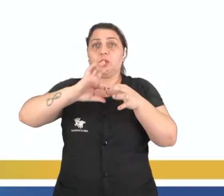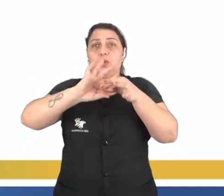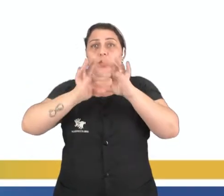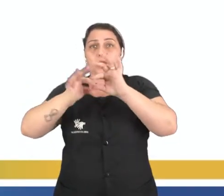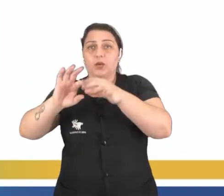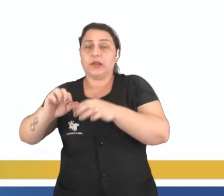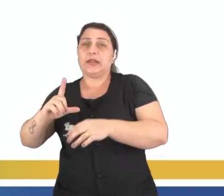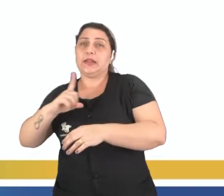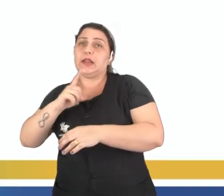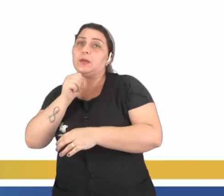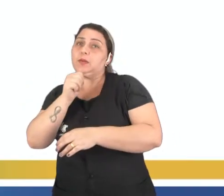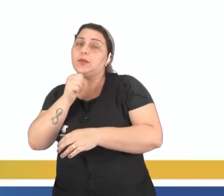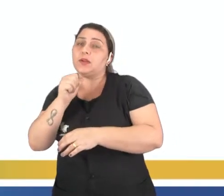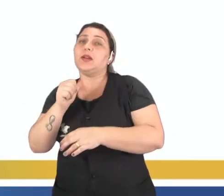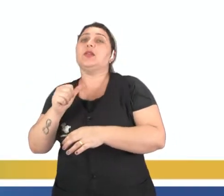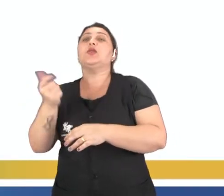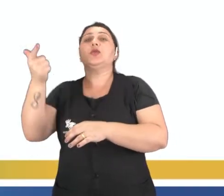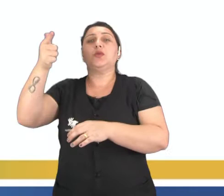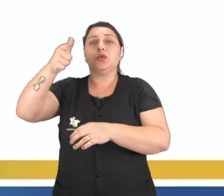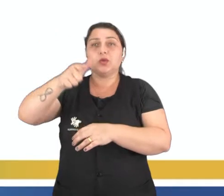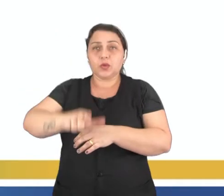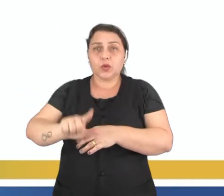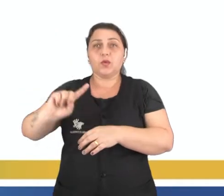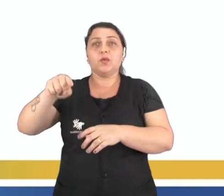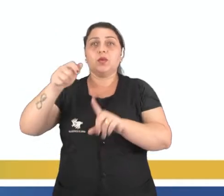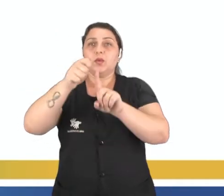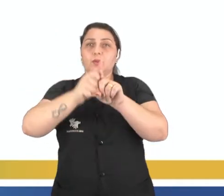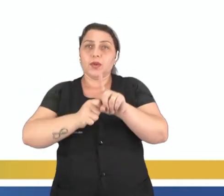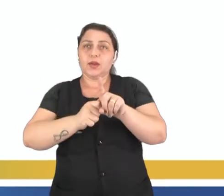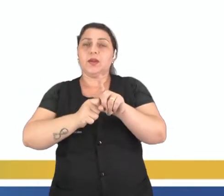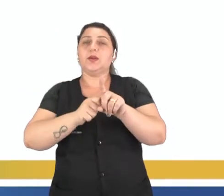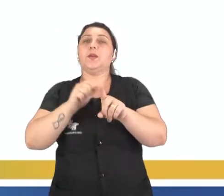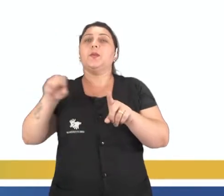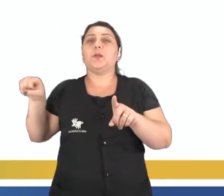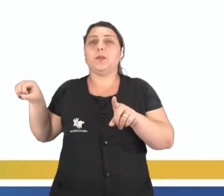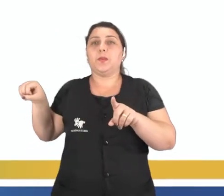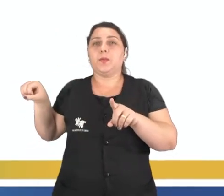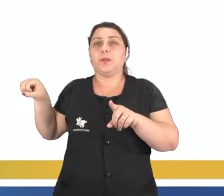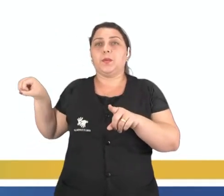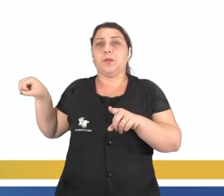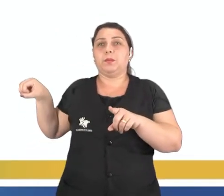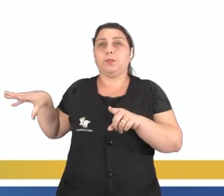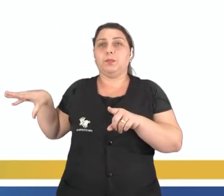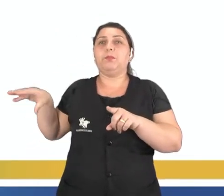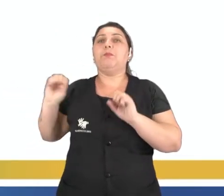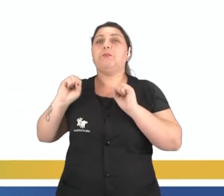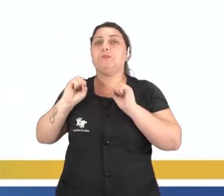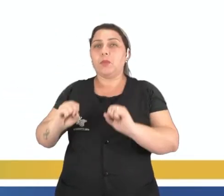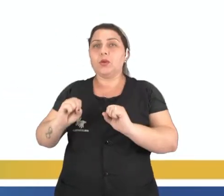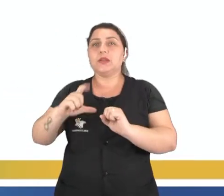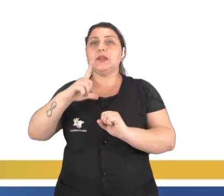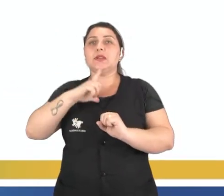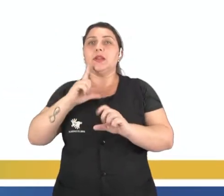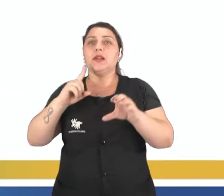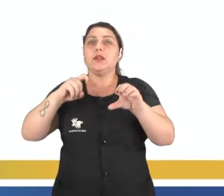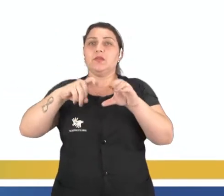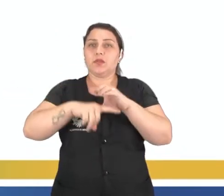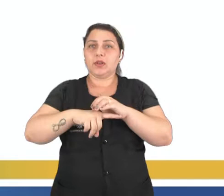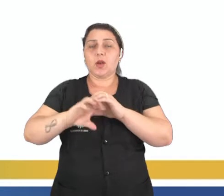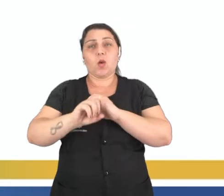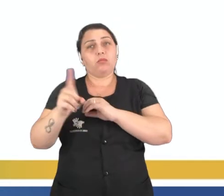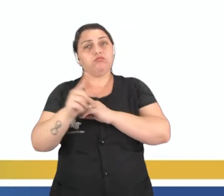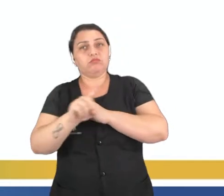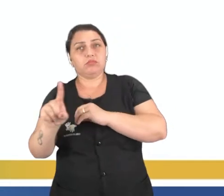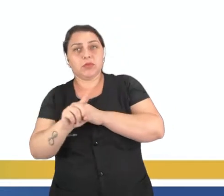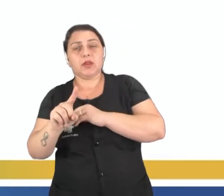ocorrer a menstruação até que novamente no outro mês ocorra a liberação do ovócito e possa ou não ocorrer essa fecundação. Então